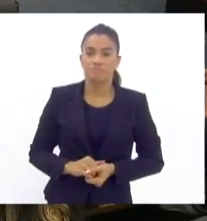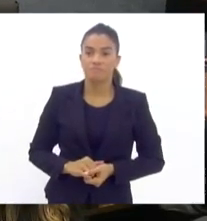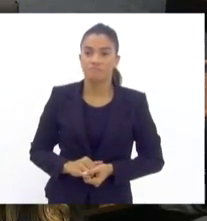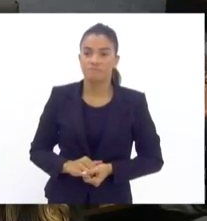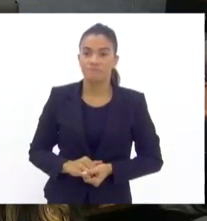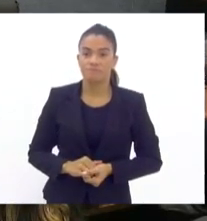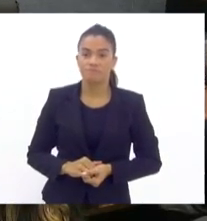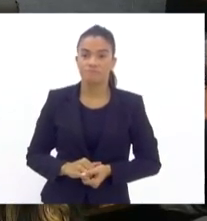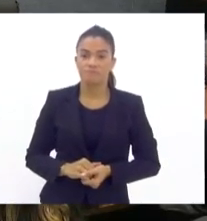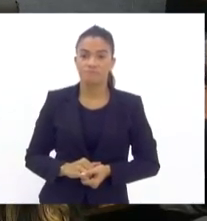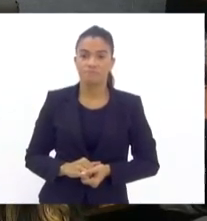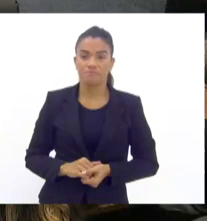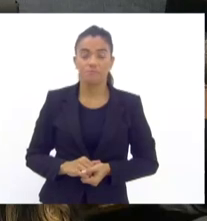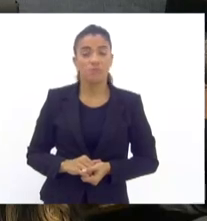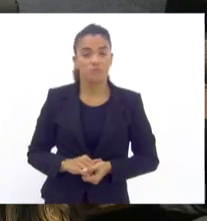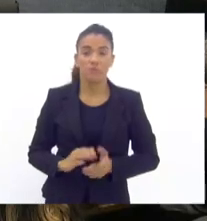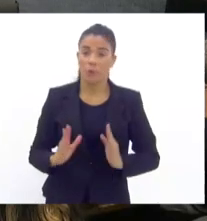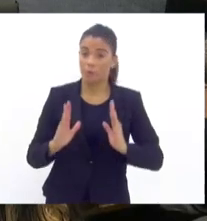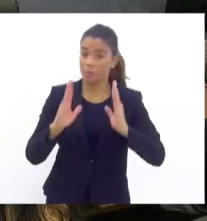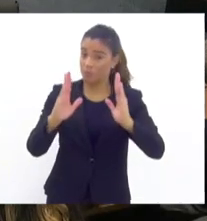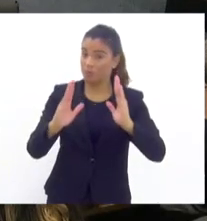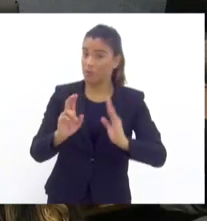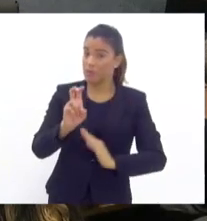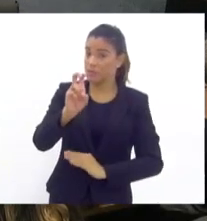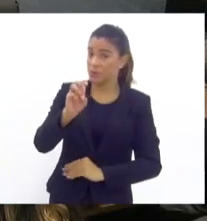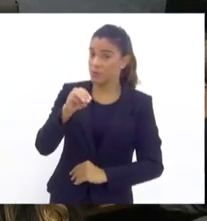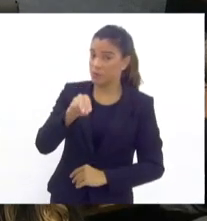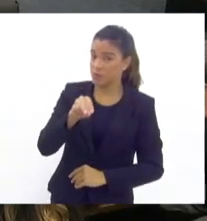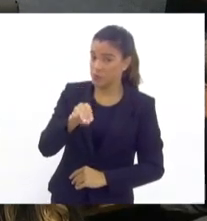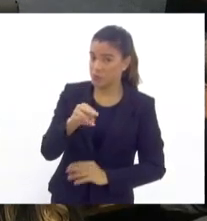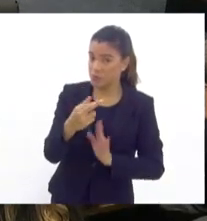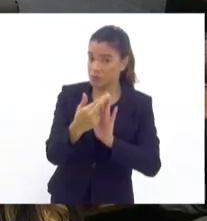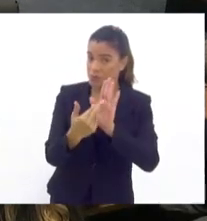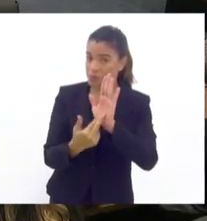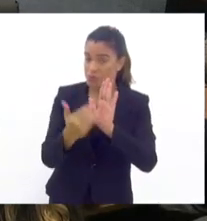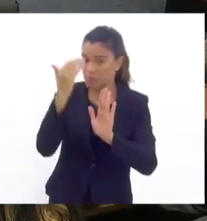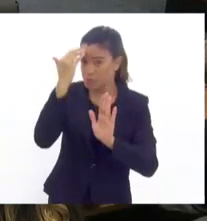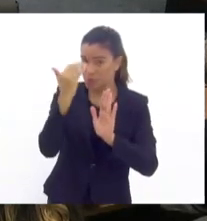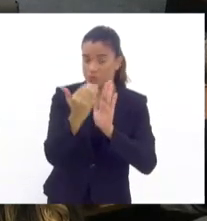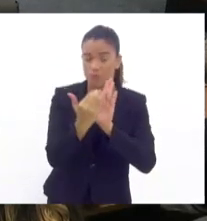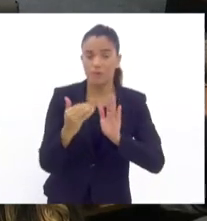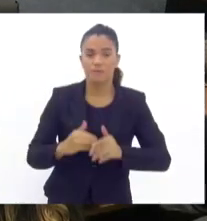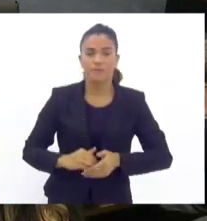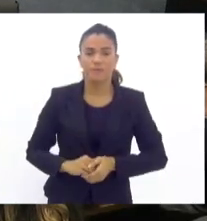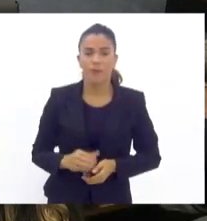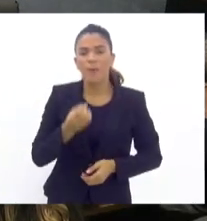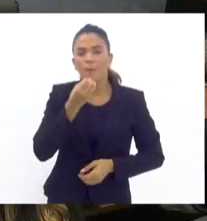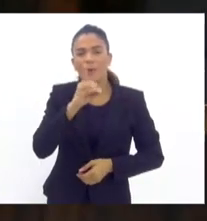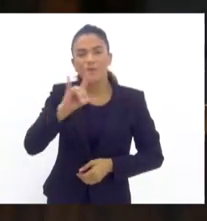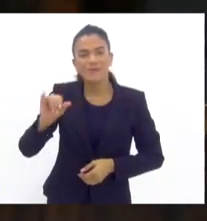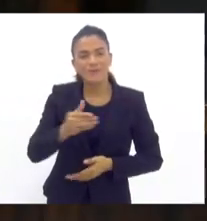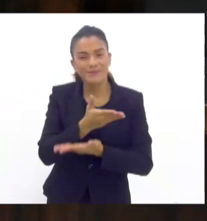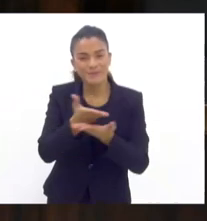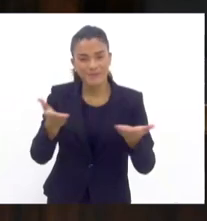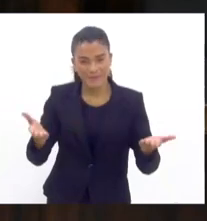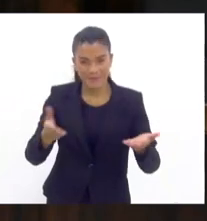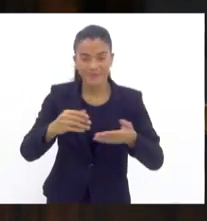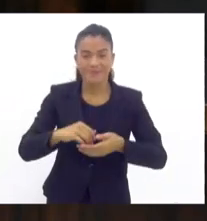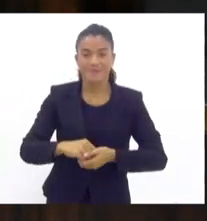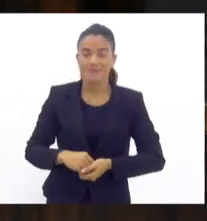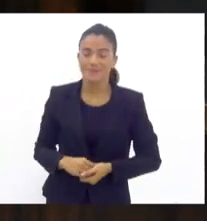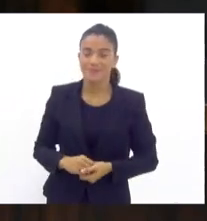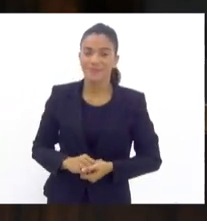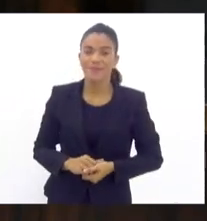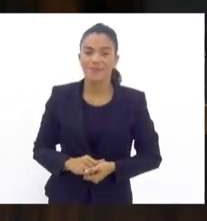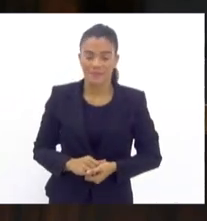O senhor dispõe também de cinco minutos regimentais, senhor Ubirajara. Bom dia a todos. Bem,